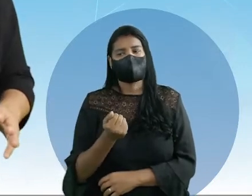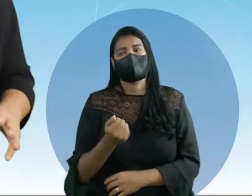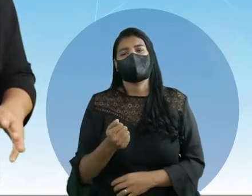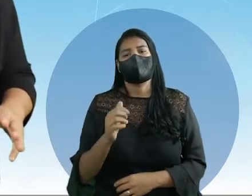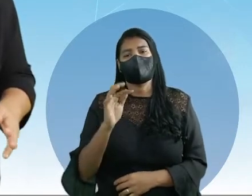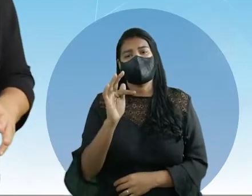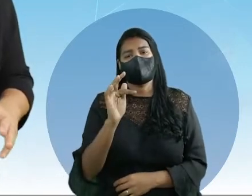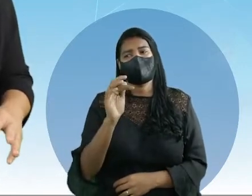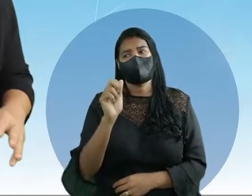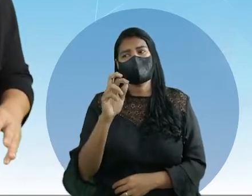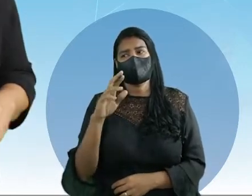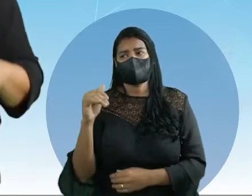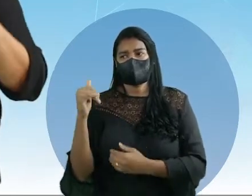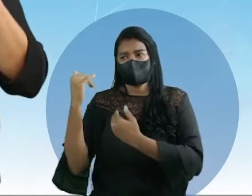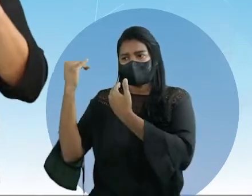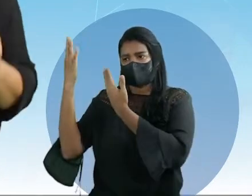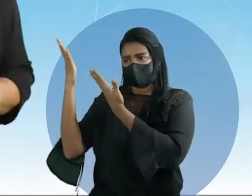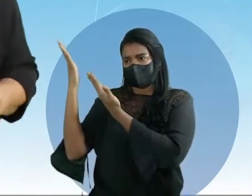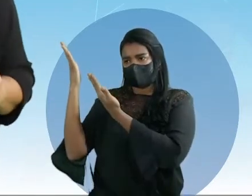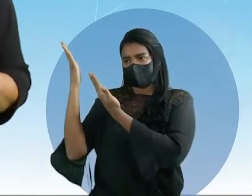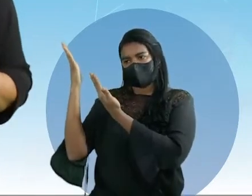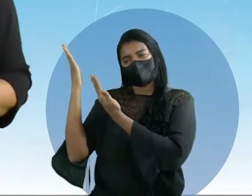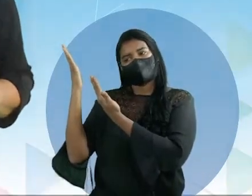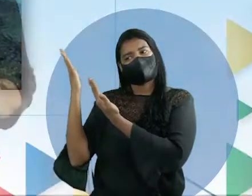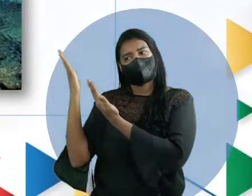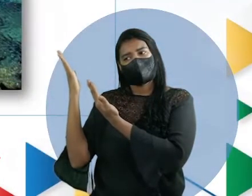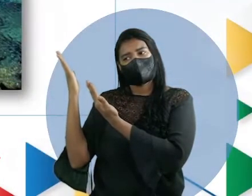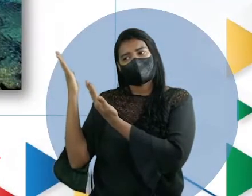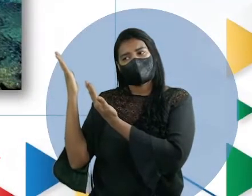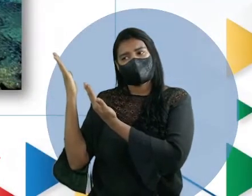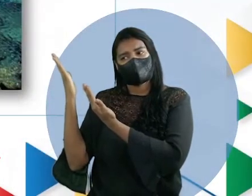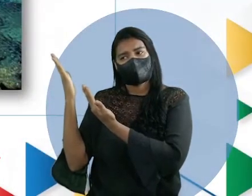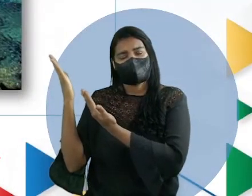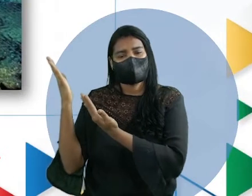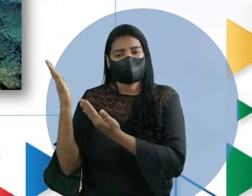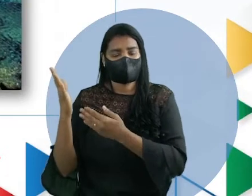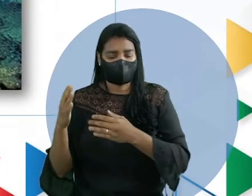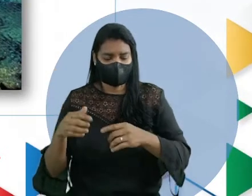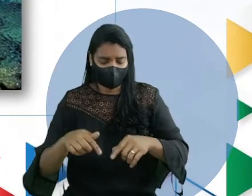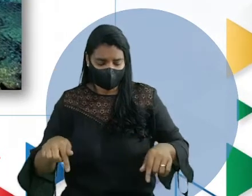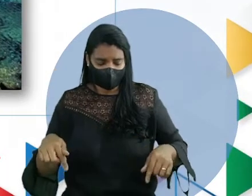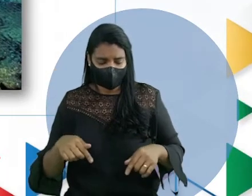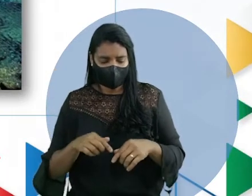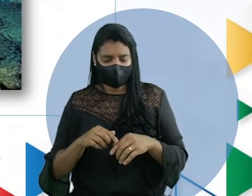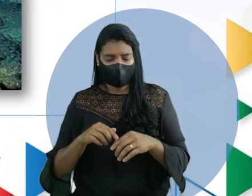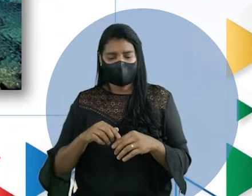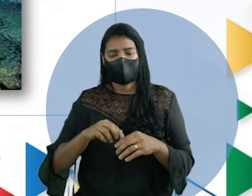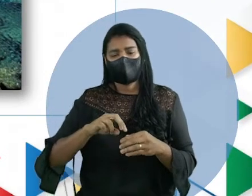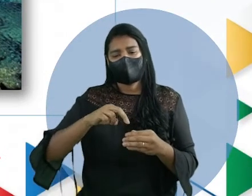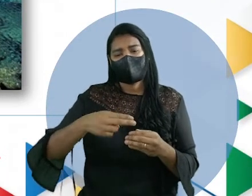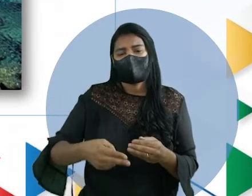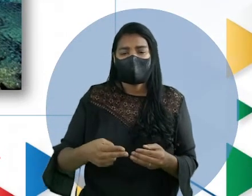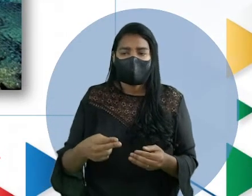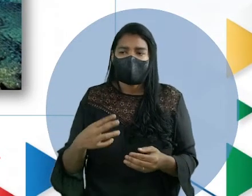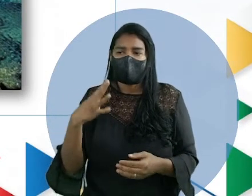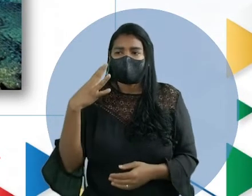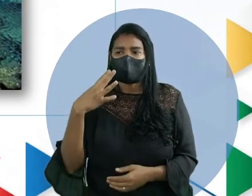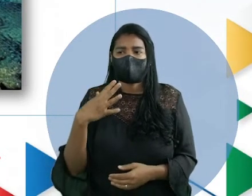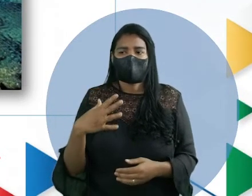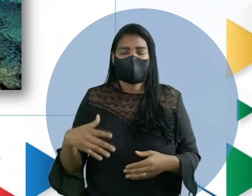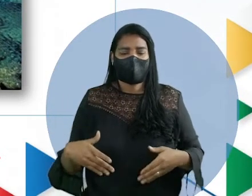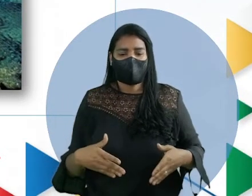Cemitério. Gente, olha que piscina. Olha que piscina linda, natural.